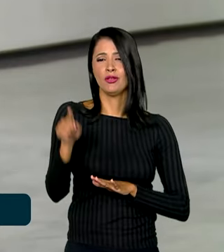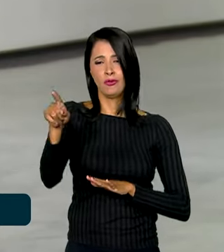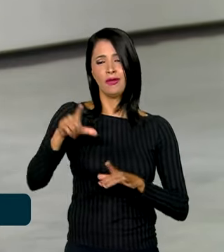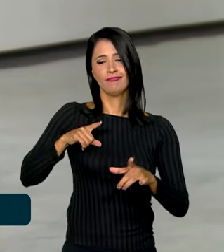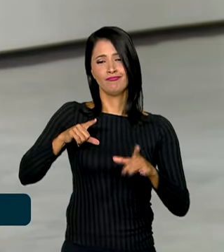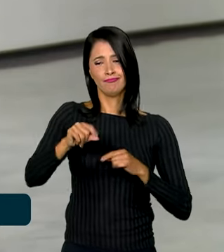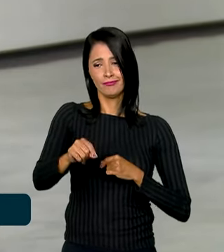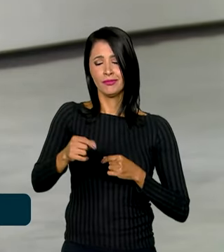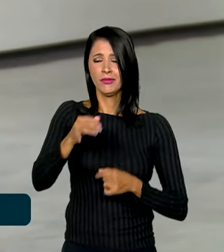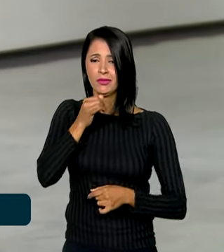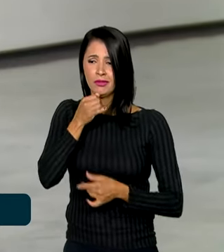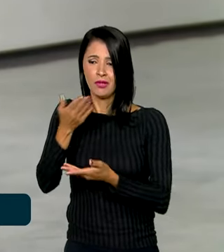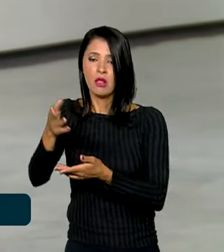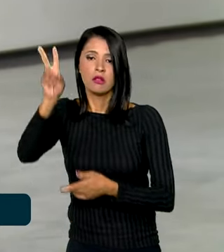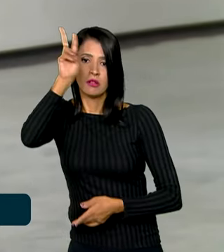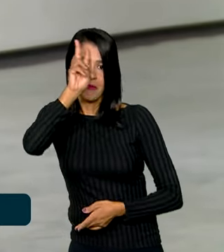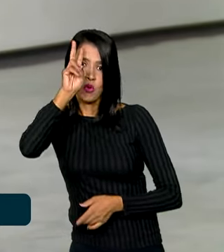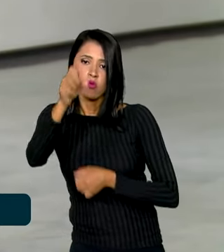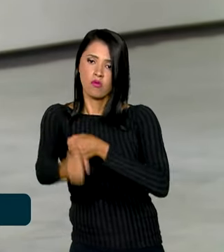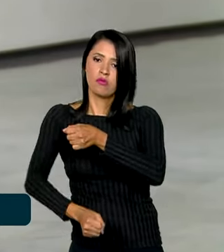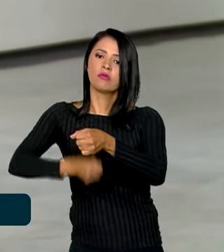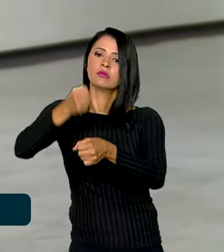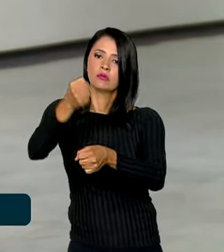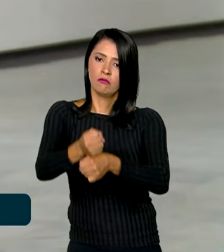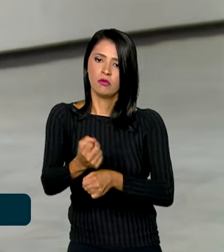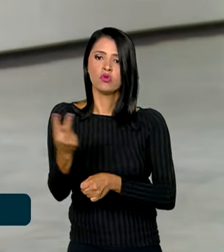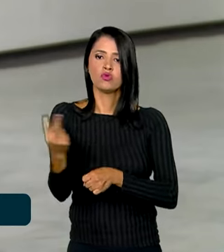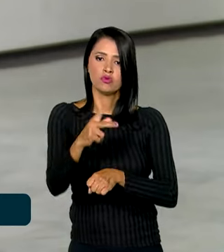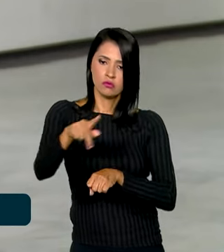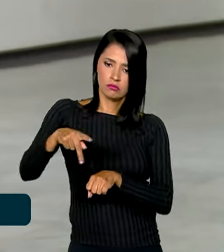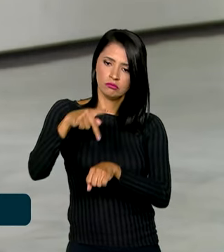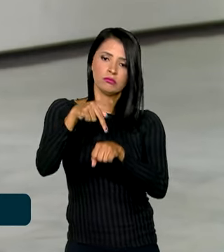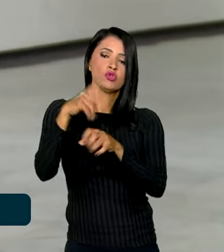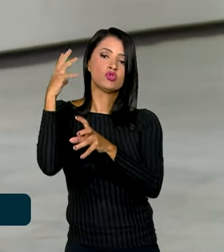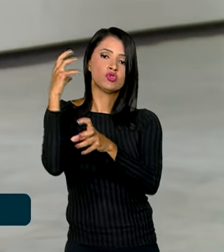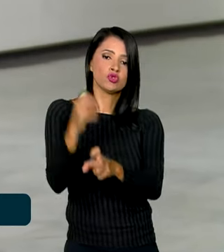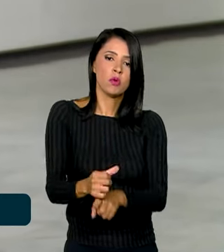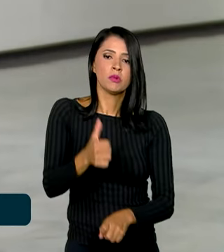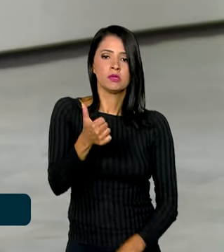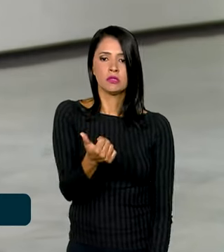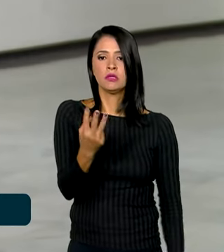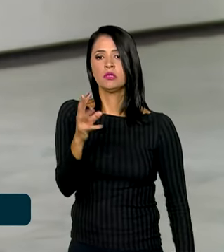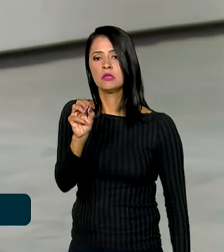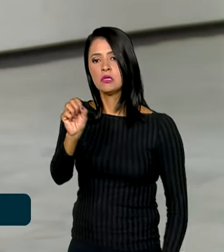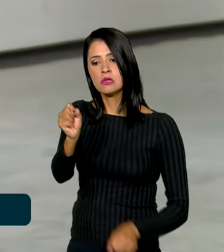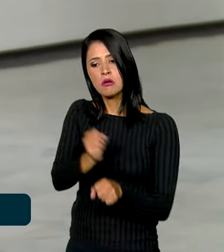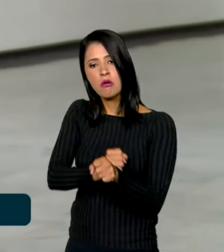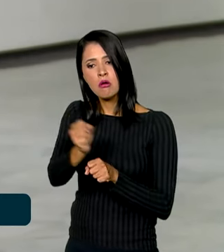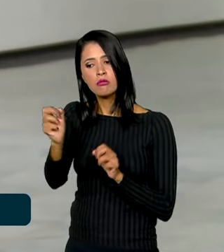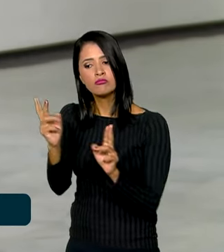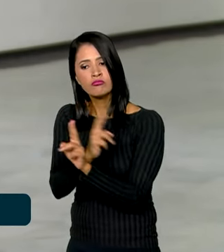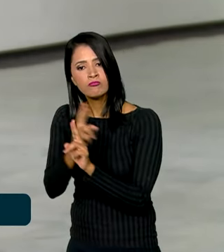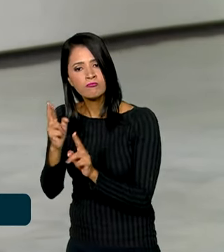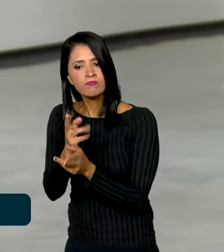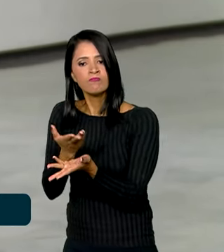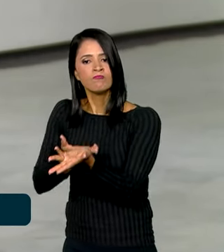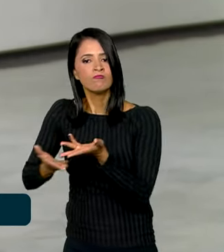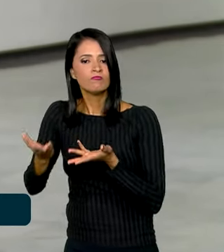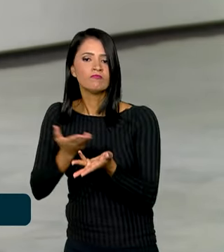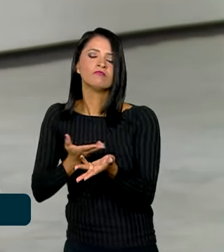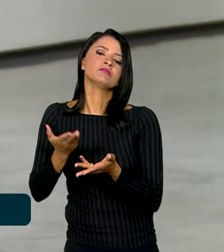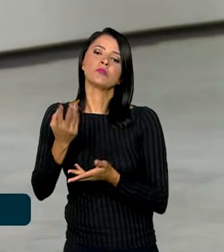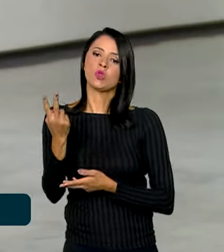e relembrou que, no ano que vem, os dois países completam 130 anos de relações diplomáticas.